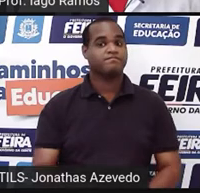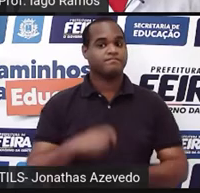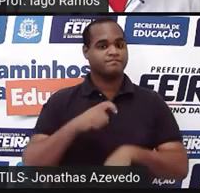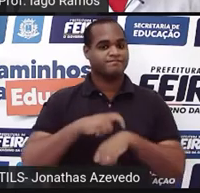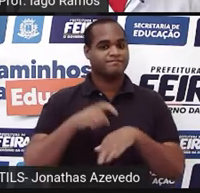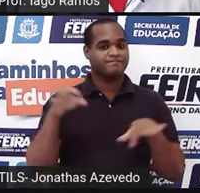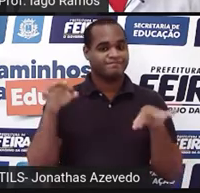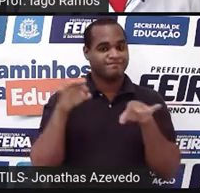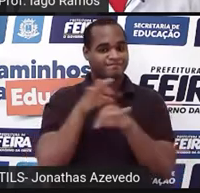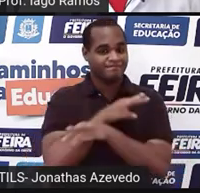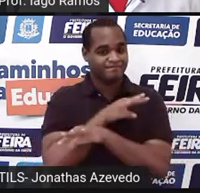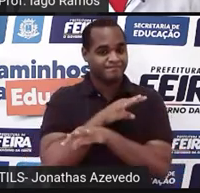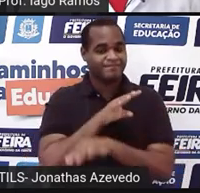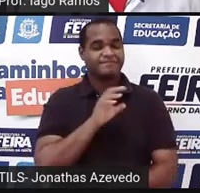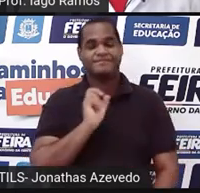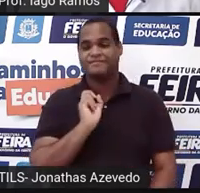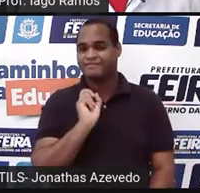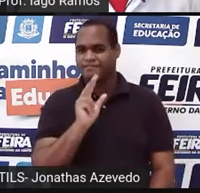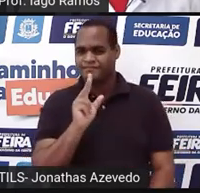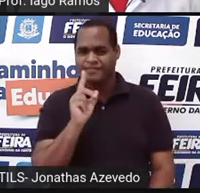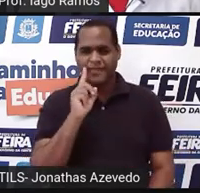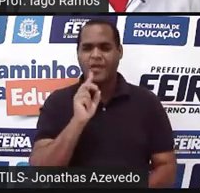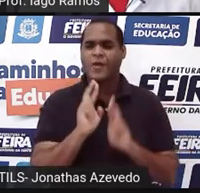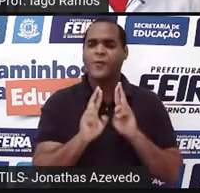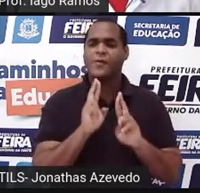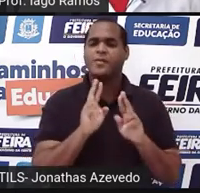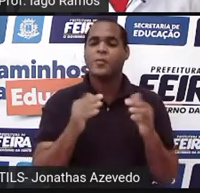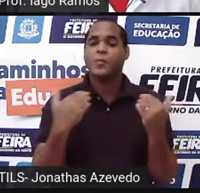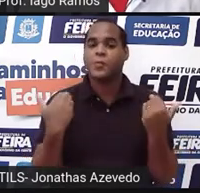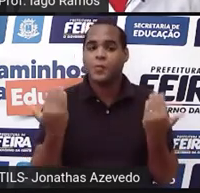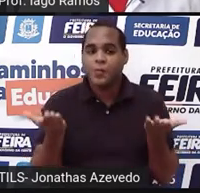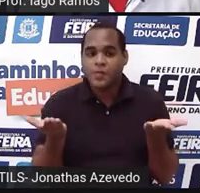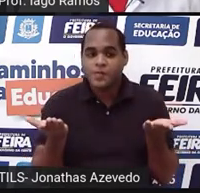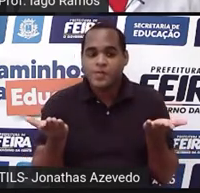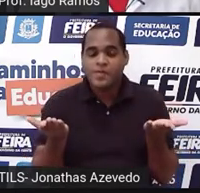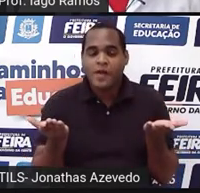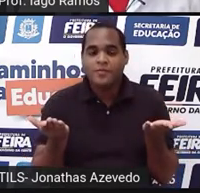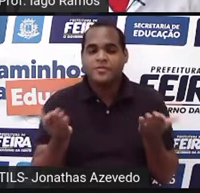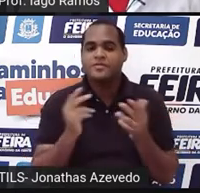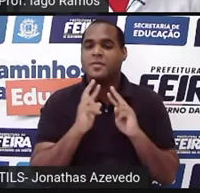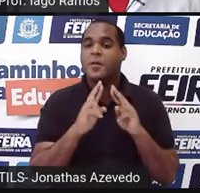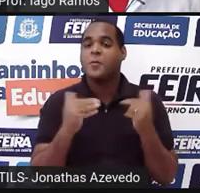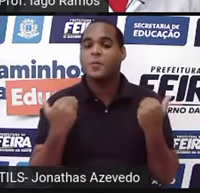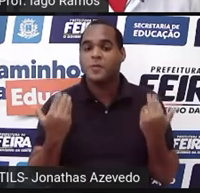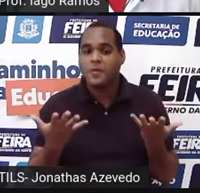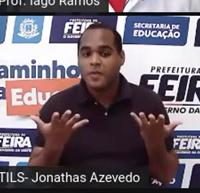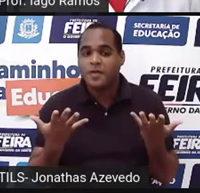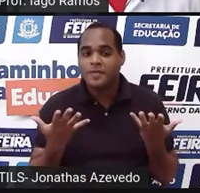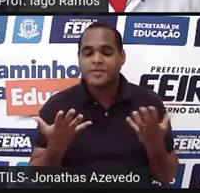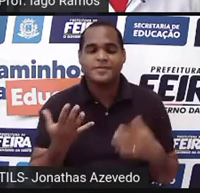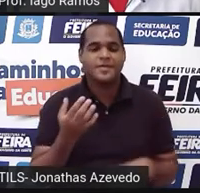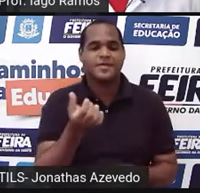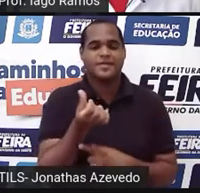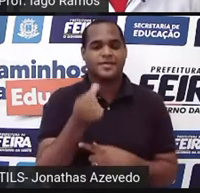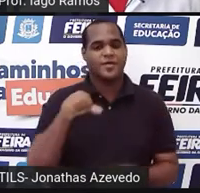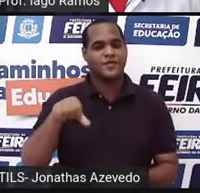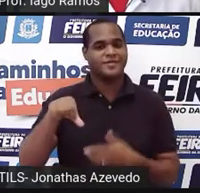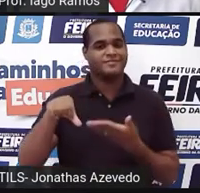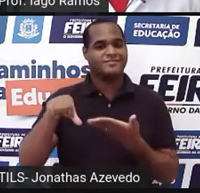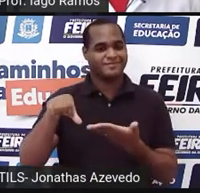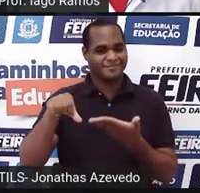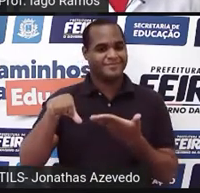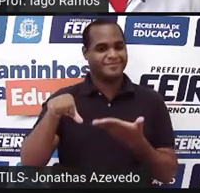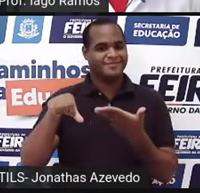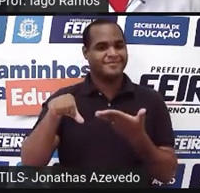Prontinho, é isso aí. E qual foi o resultado? O resultado foi 69,